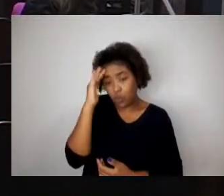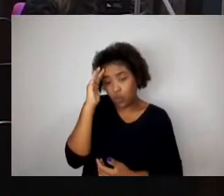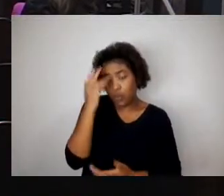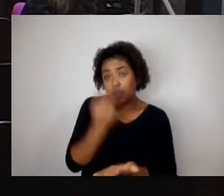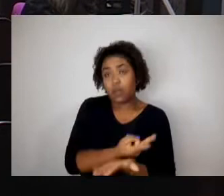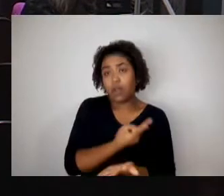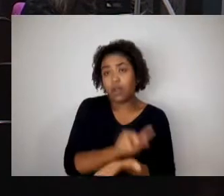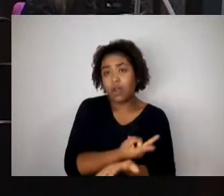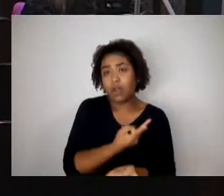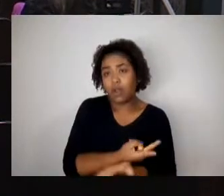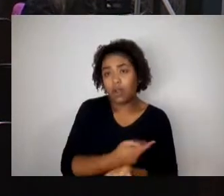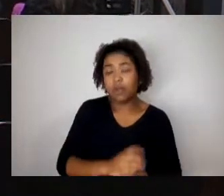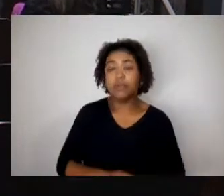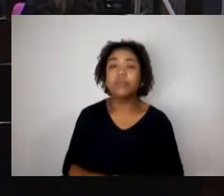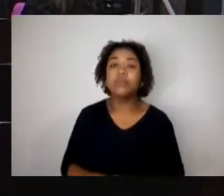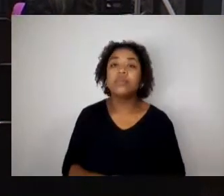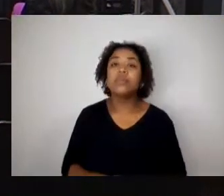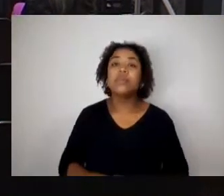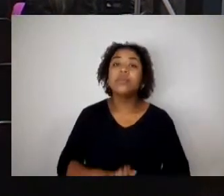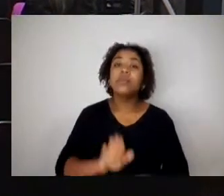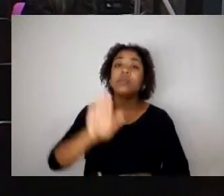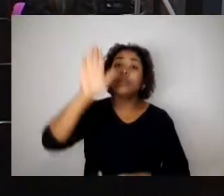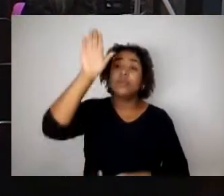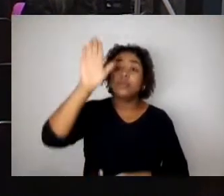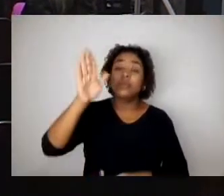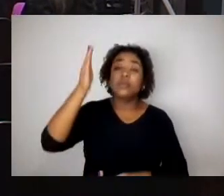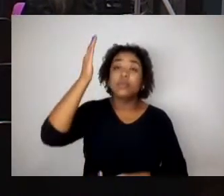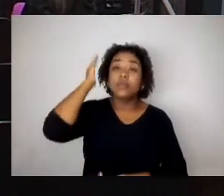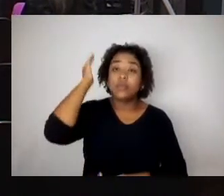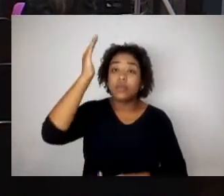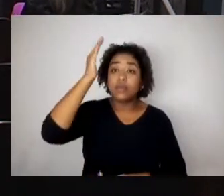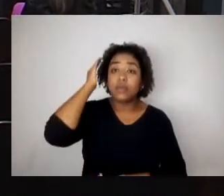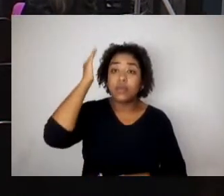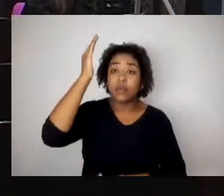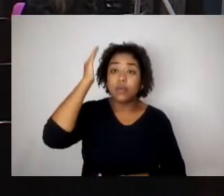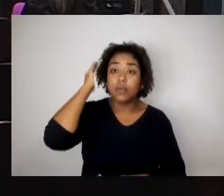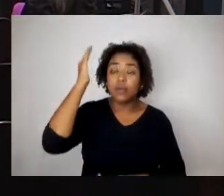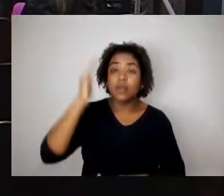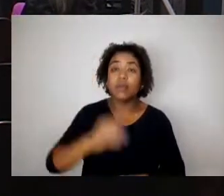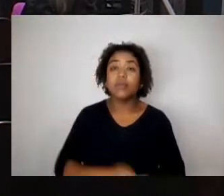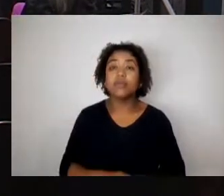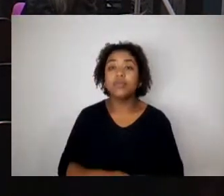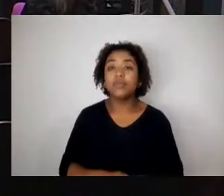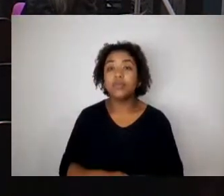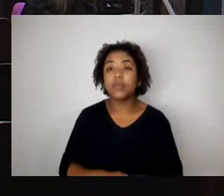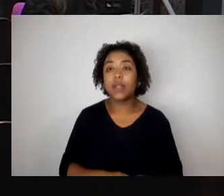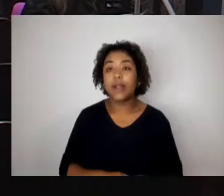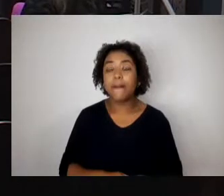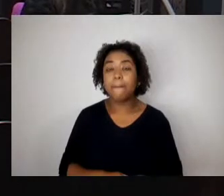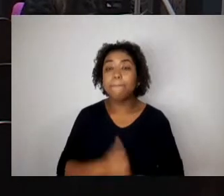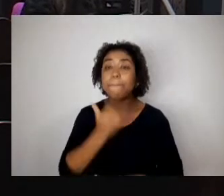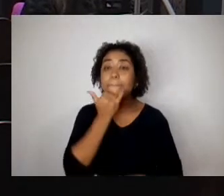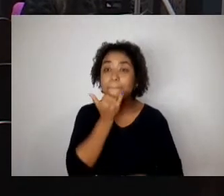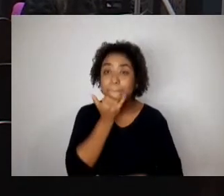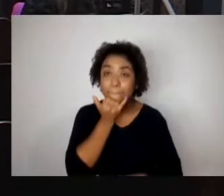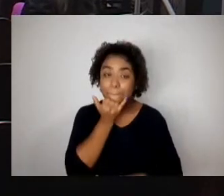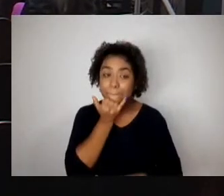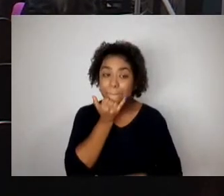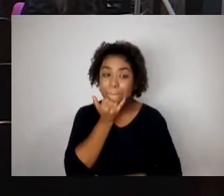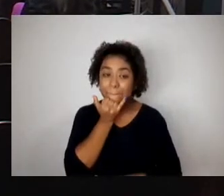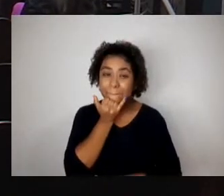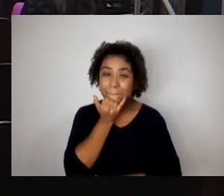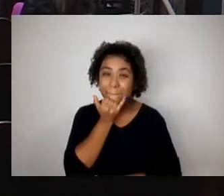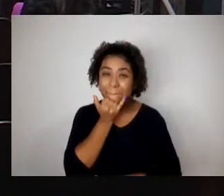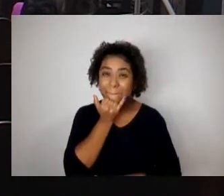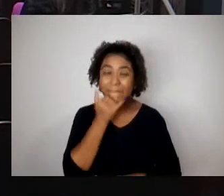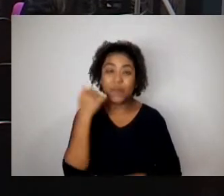estamos encerrando esse assunto. Vamos ao número meia dúzia, segunda discussão. Não, senhor presidente. Ah, desculpa, vereador André Luiz. Eu estou no meu segundo pela ordem dentro do assunto. pela ordem,